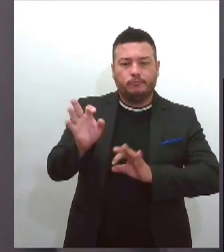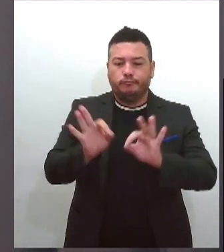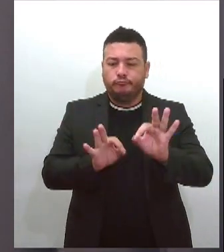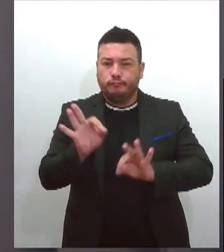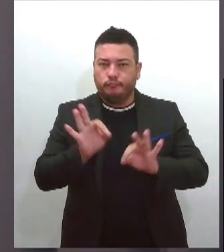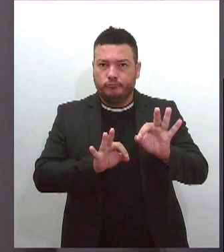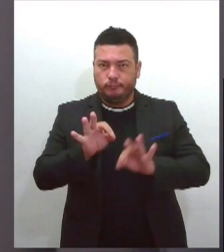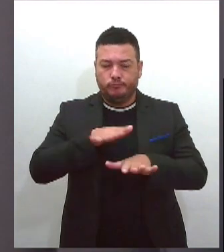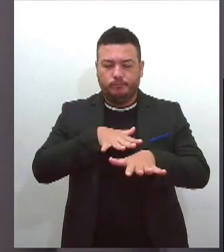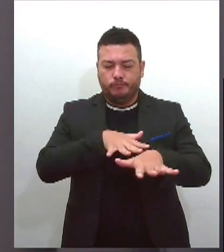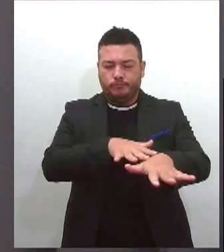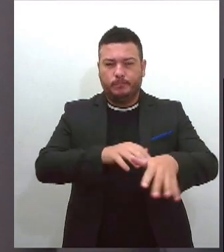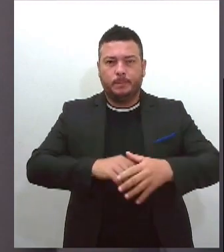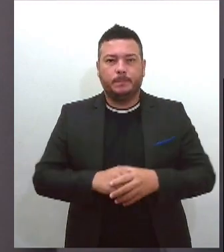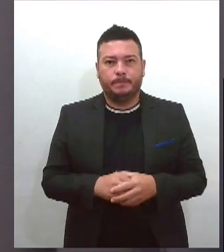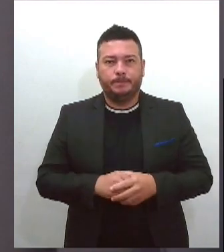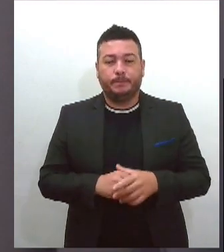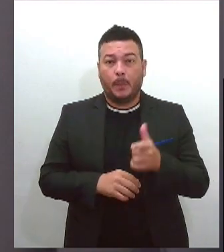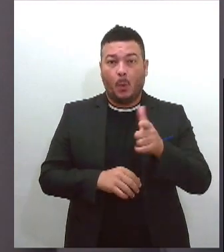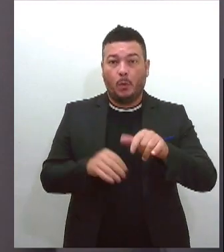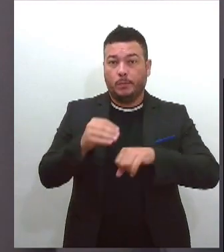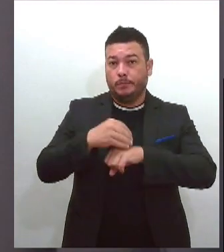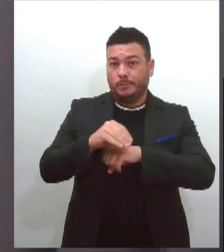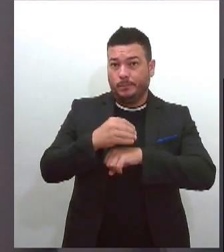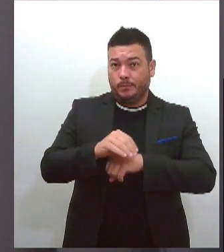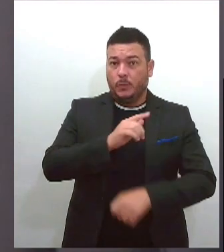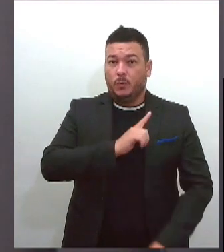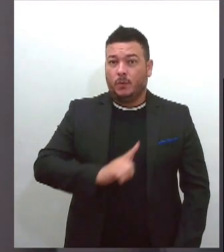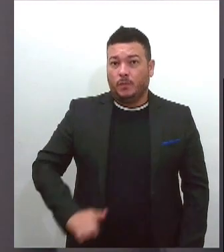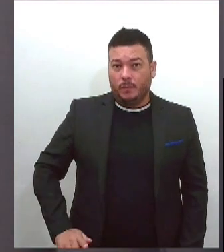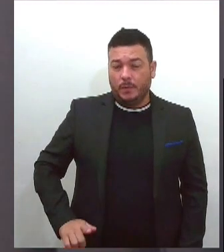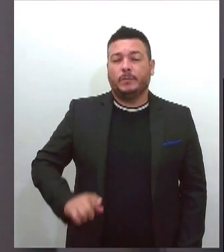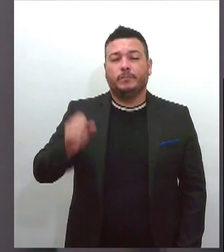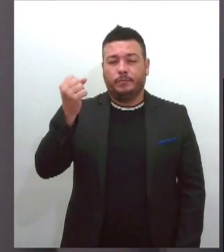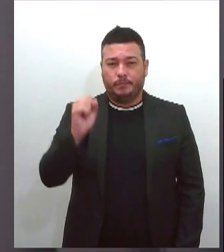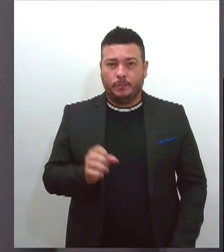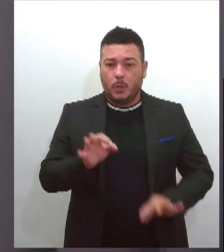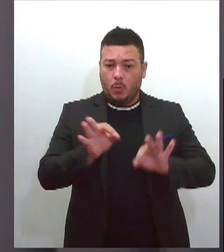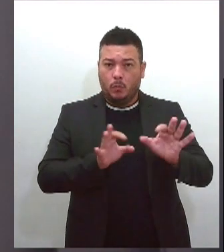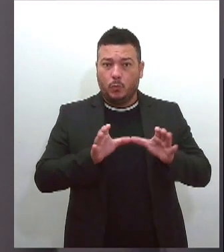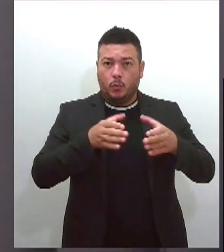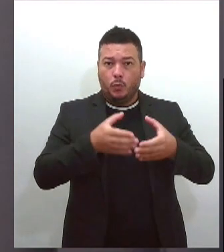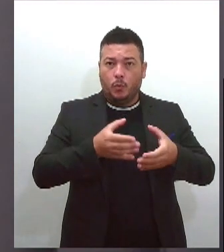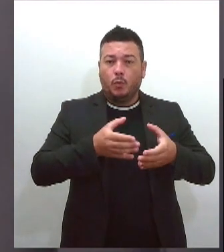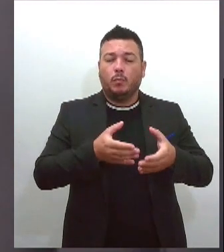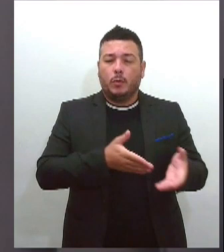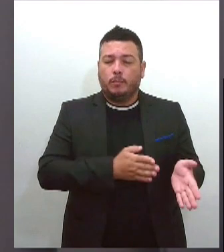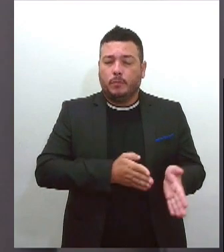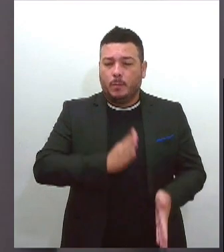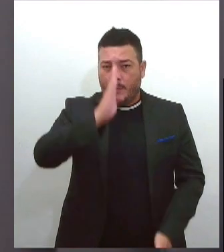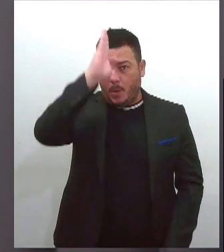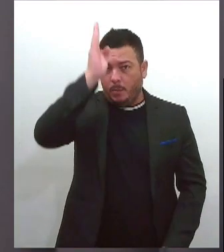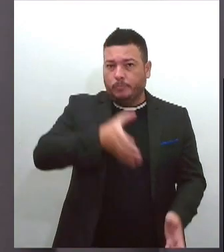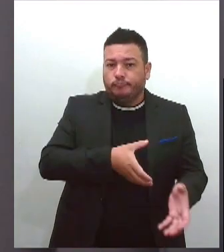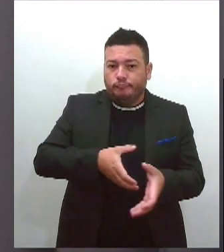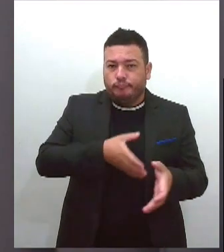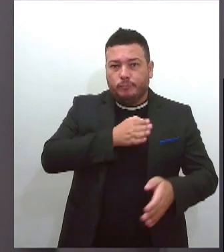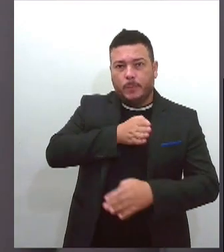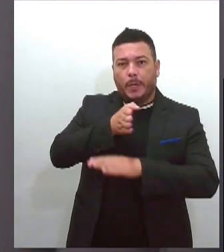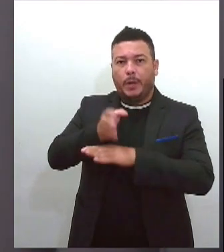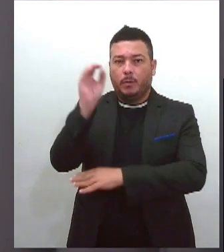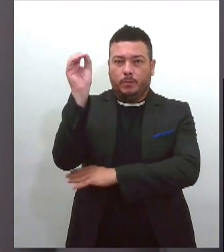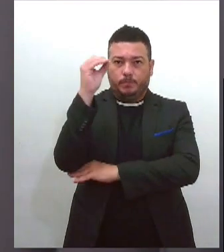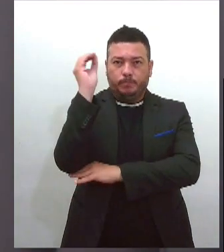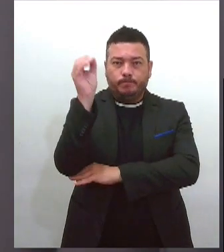Uma outra informação, o governo de Sergipe mobilizou equipes de salvamento e recursos para ajudar no enfrentamento da tragédia